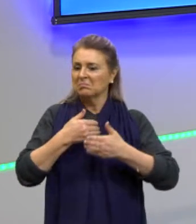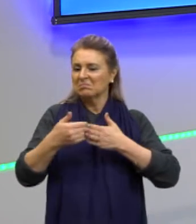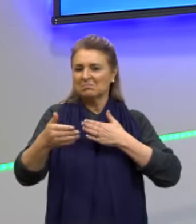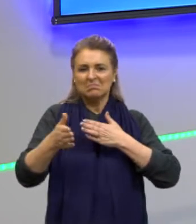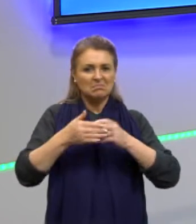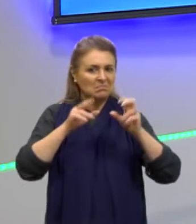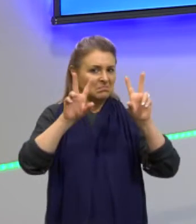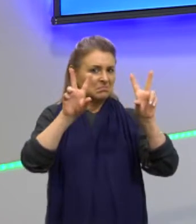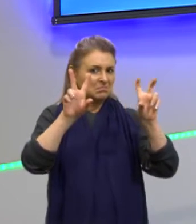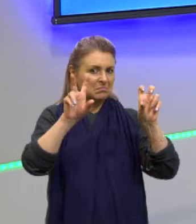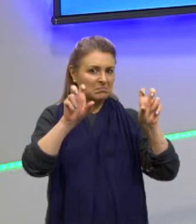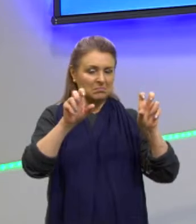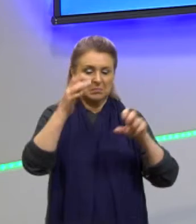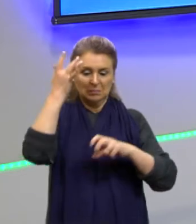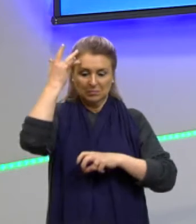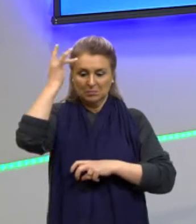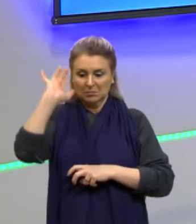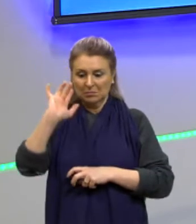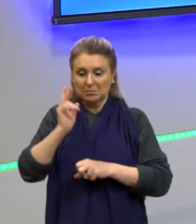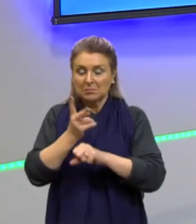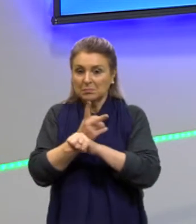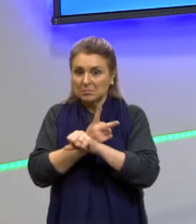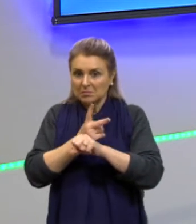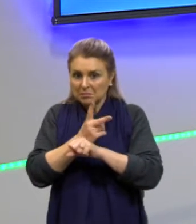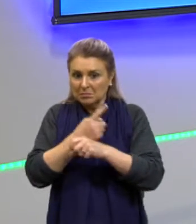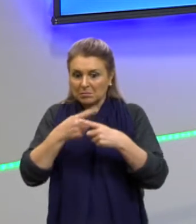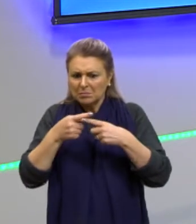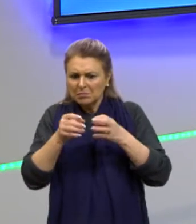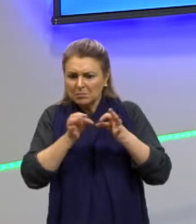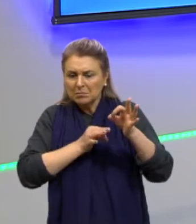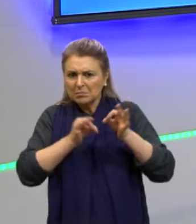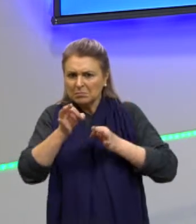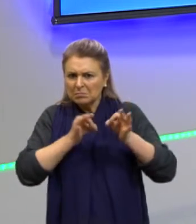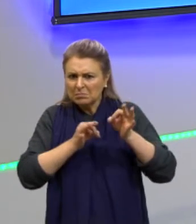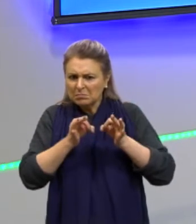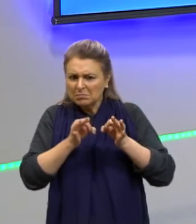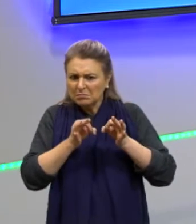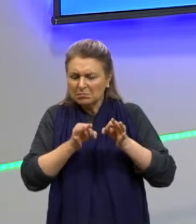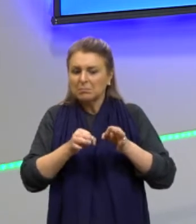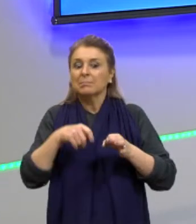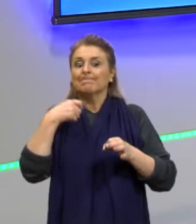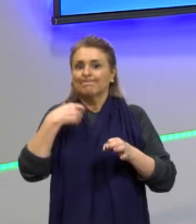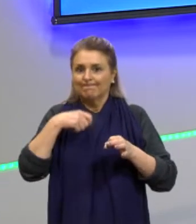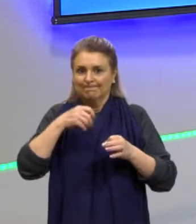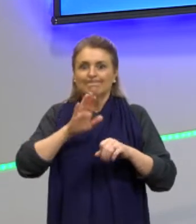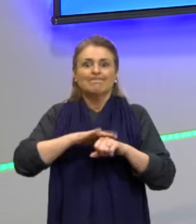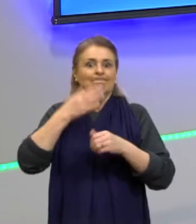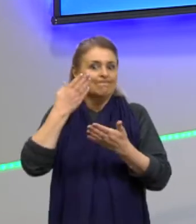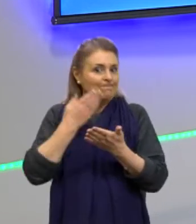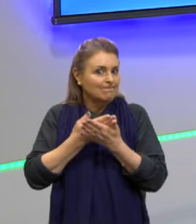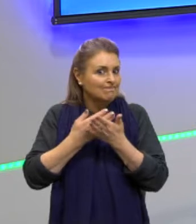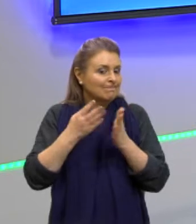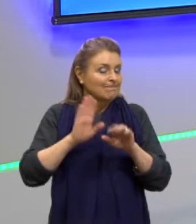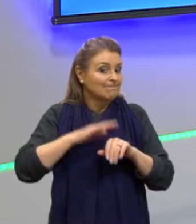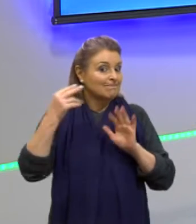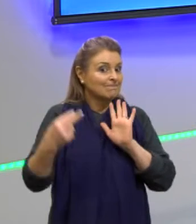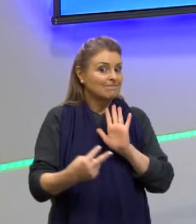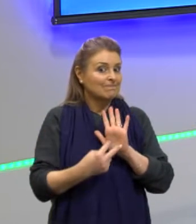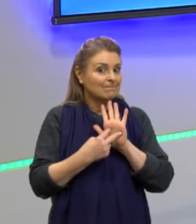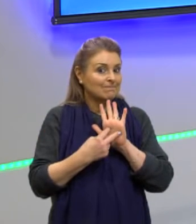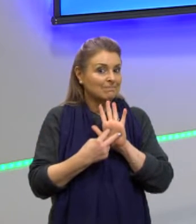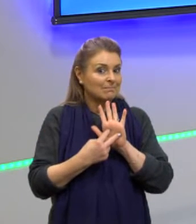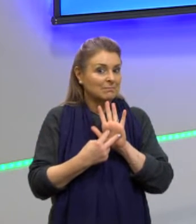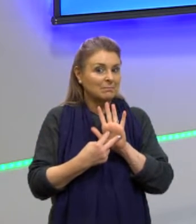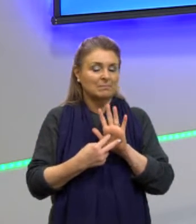bom, o que falta eu saber? Porque quando você está organizando, você sabe assim, ah, isso aqui eu tenho que dar um pouco mais de atenção, esse aqui eu